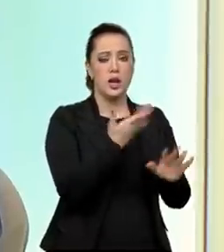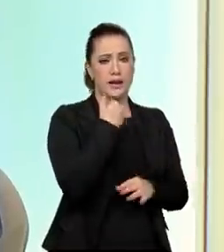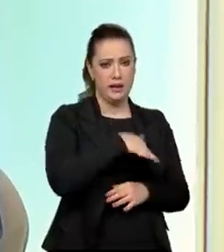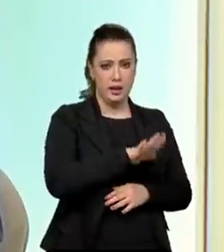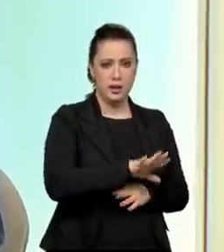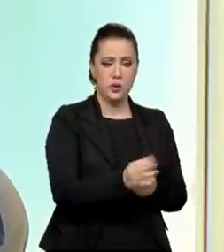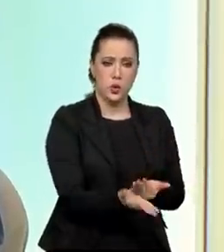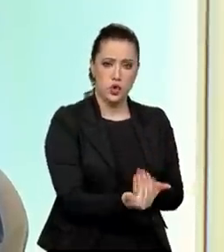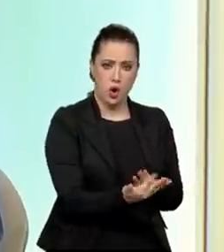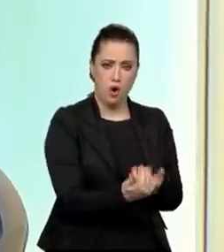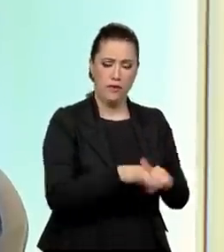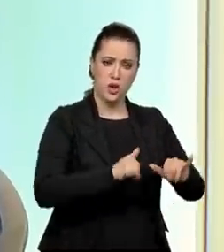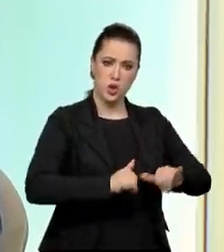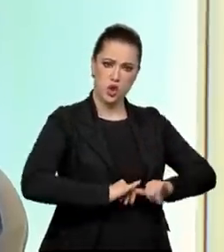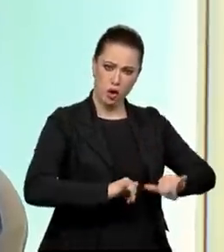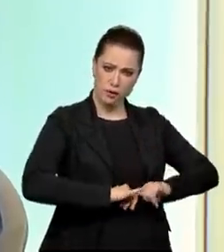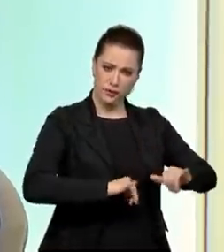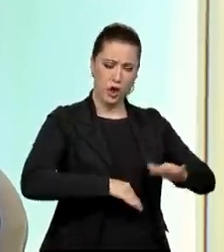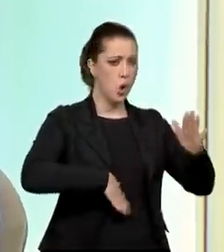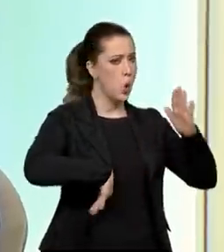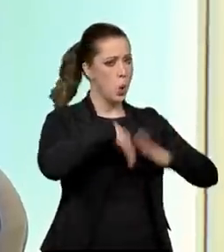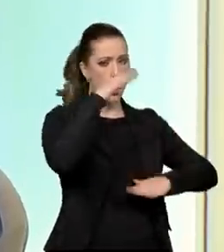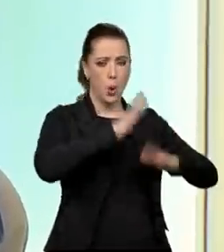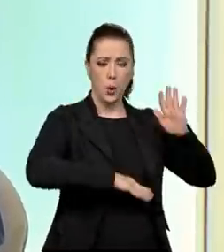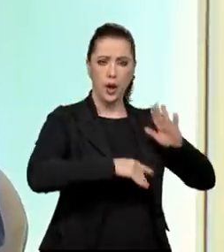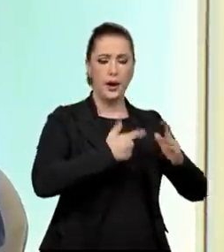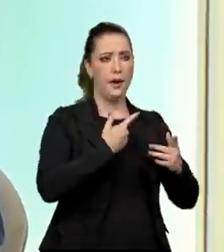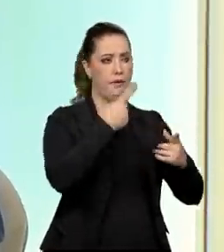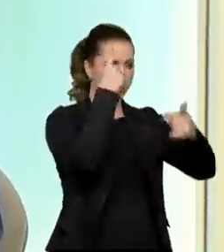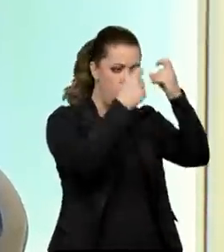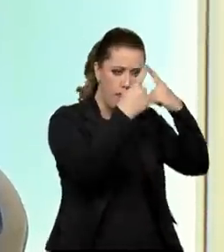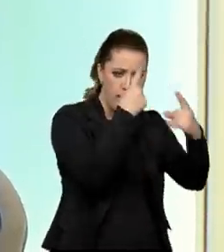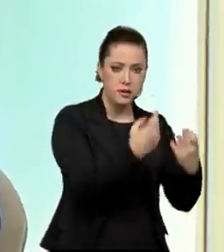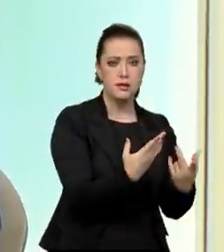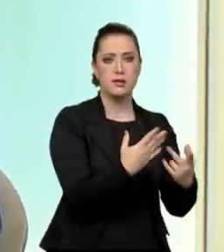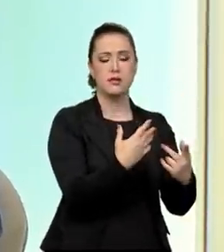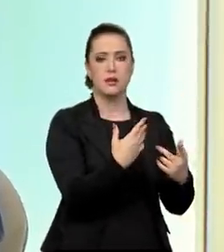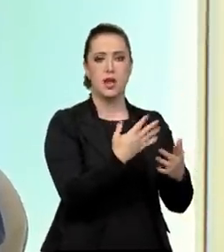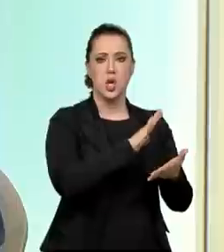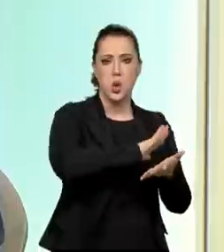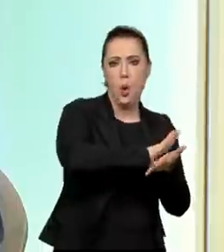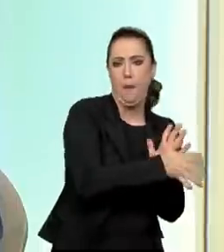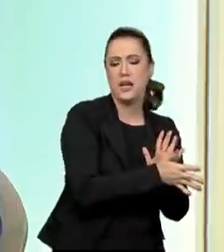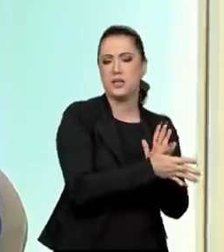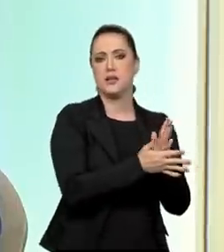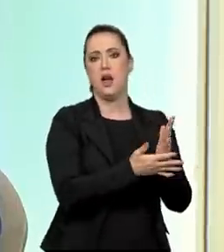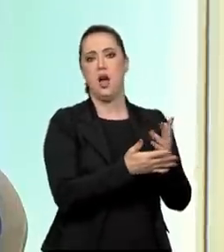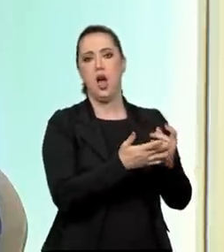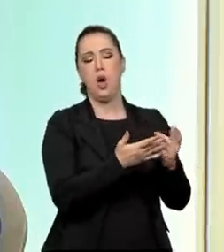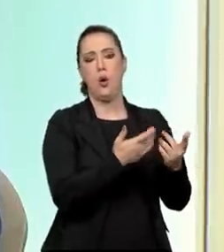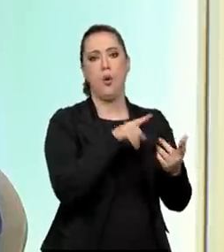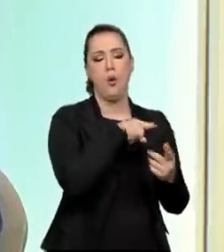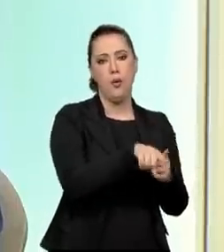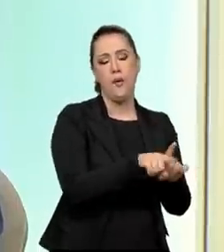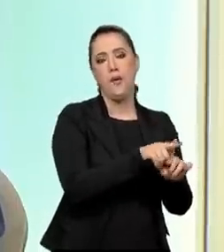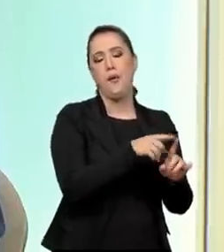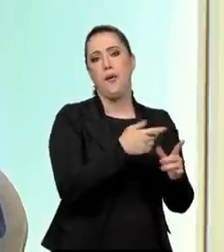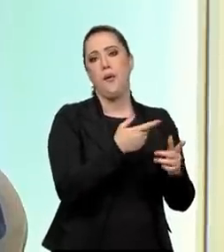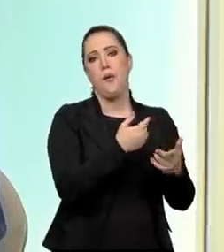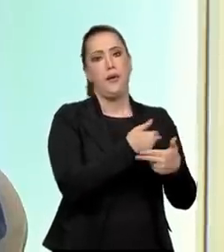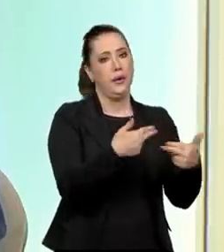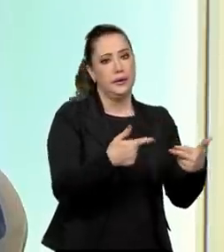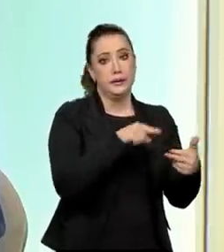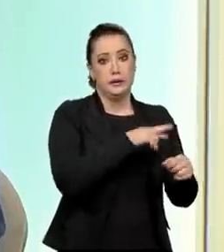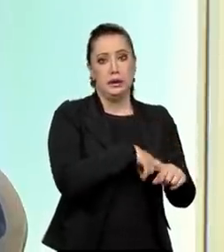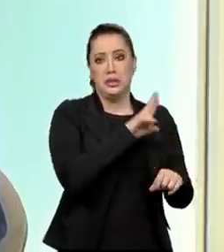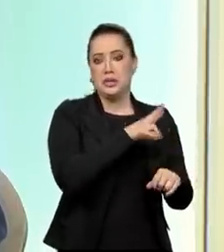adolescente, sofrerá qualquer tipo de violência, crueldade, opressão, discriminação, ela